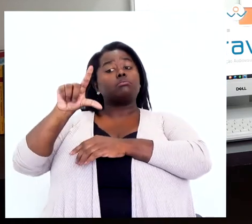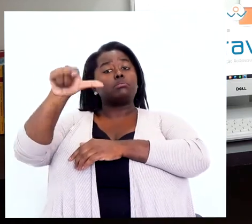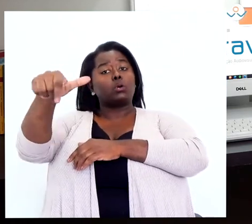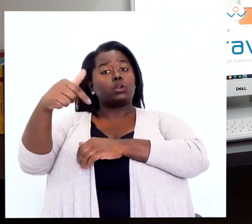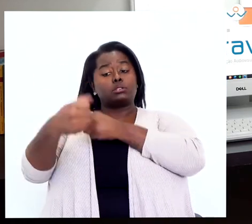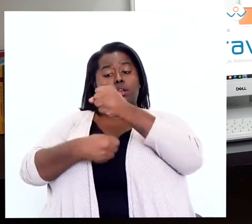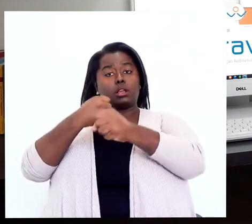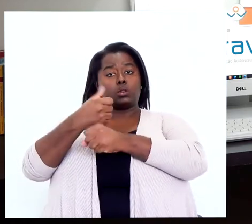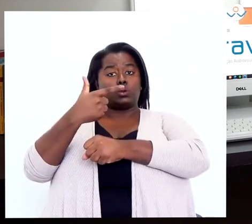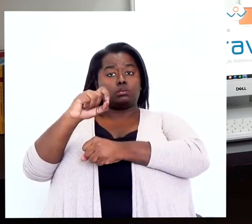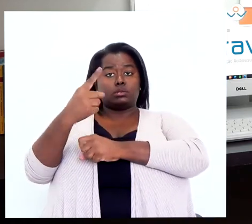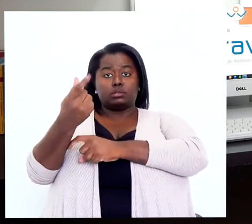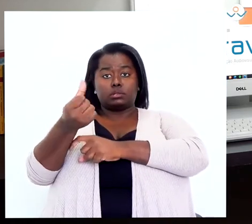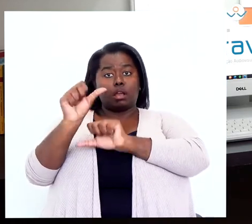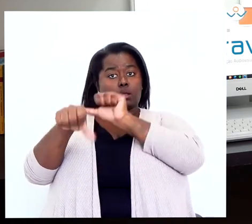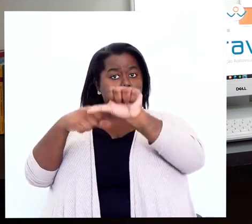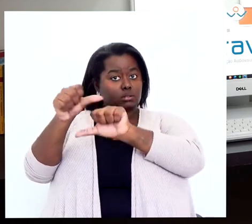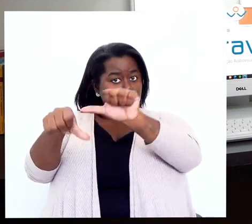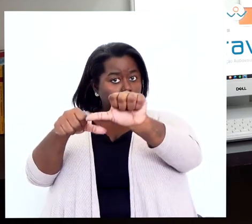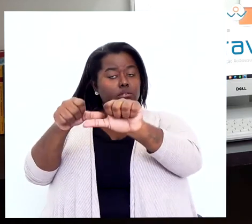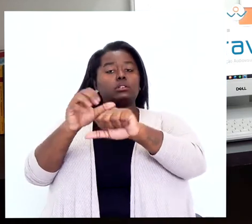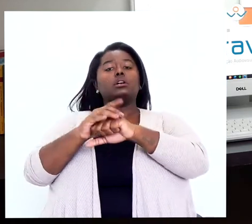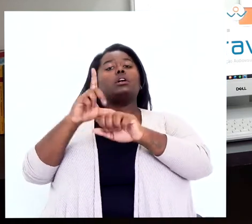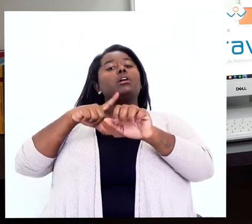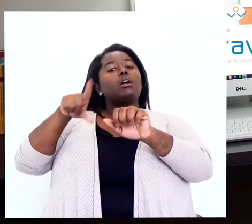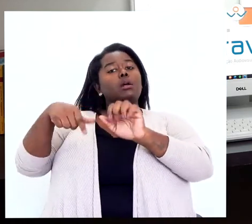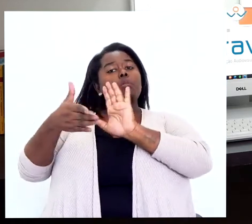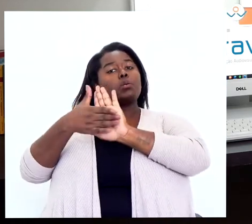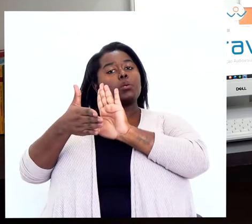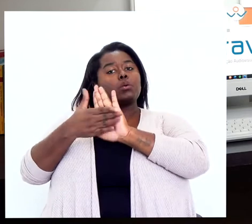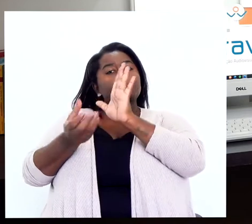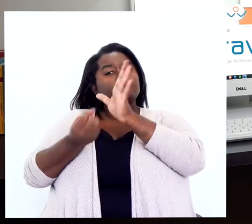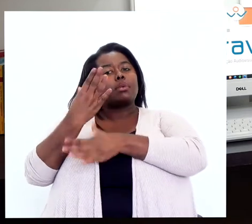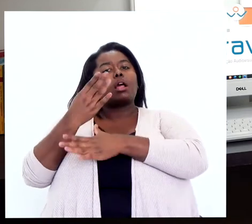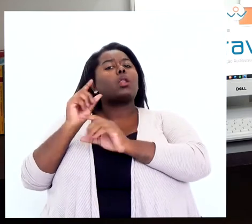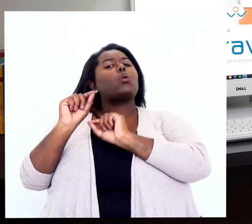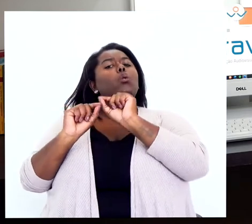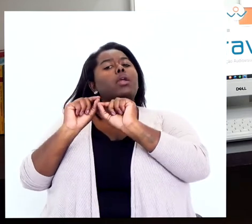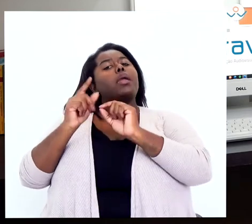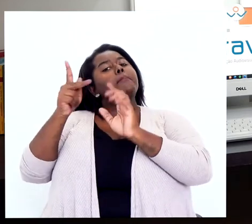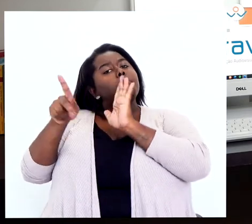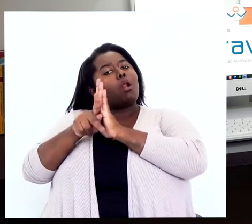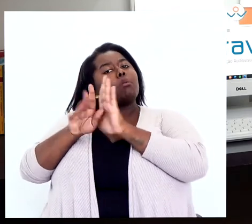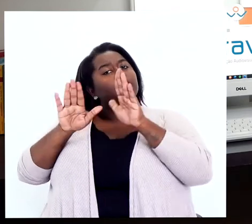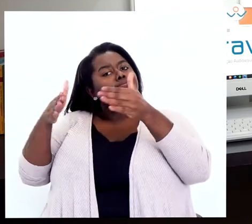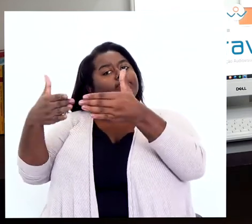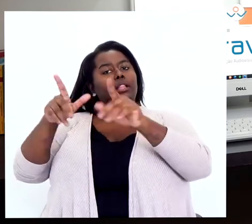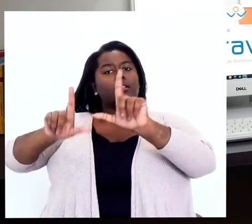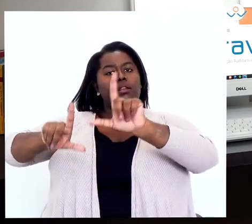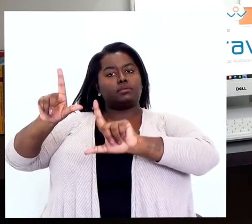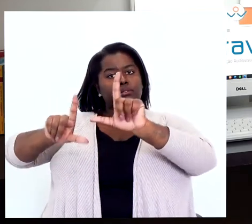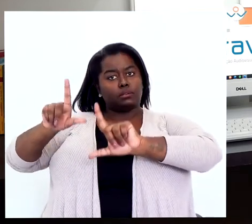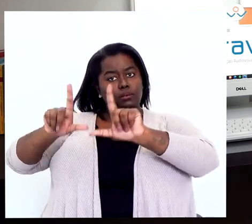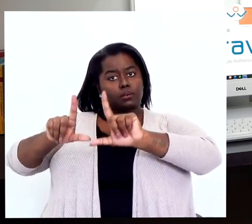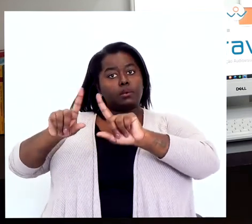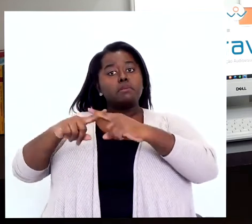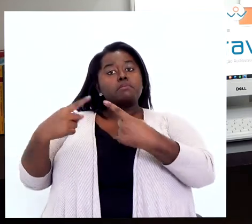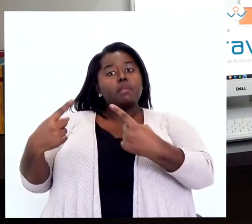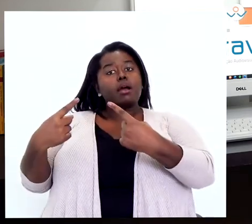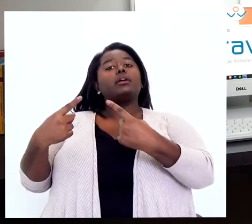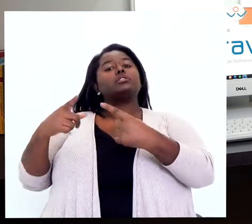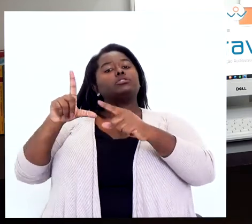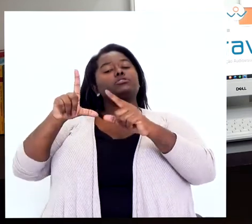e foi atualizada em 2016, foi uma proposta criada para a televisão, só que o